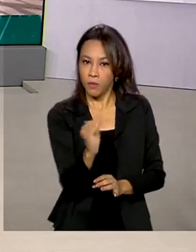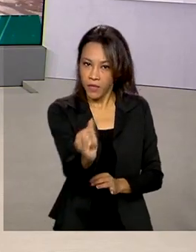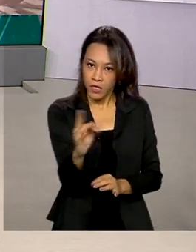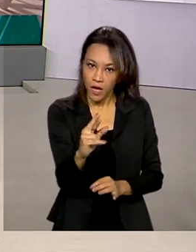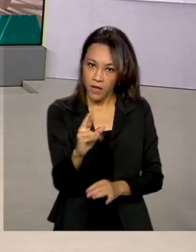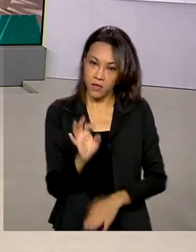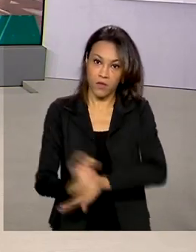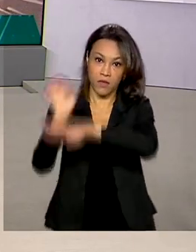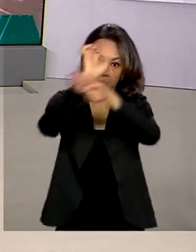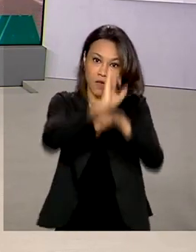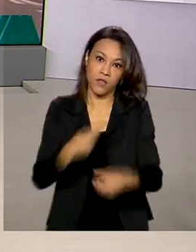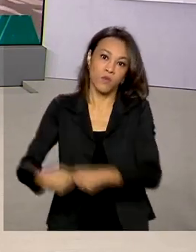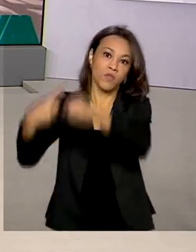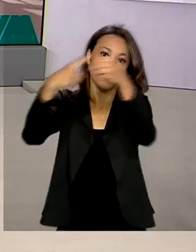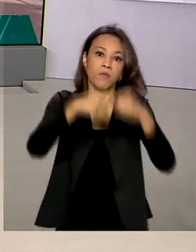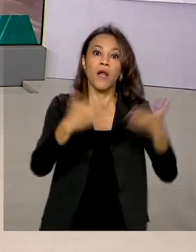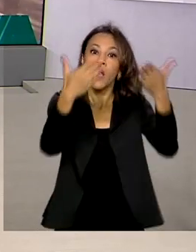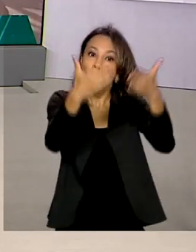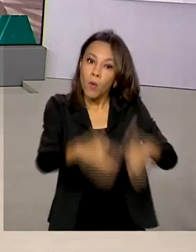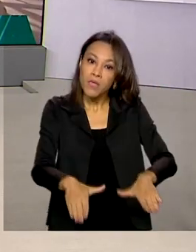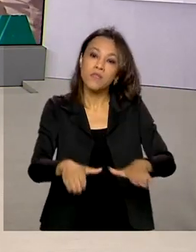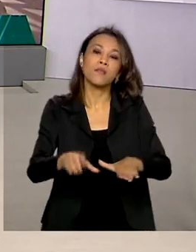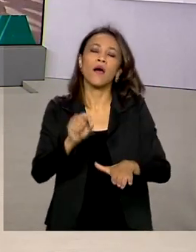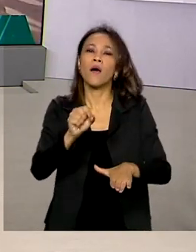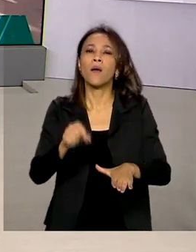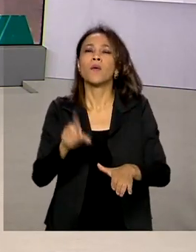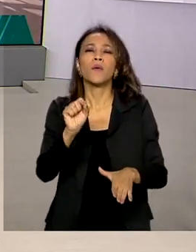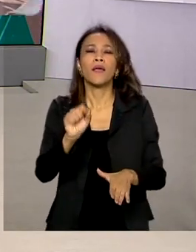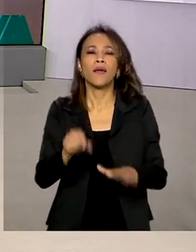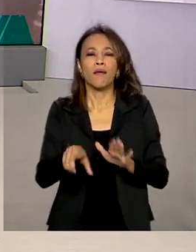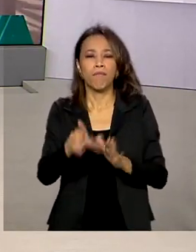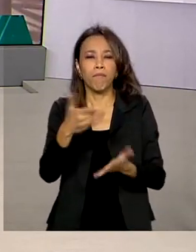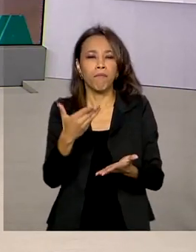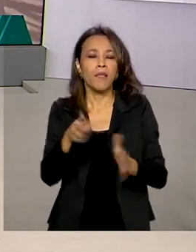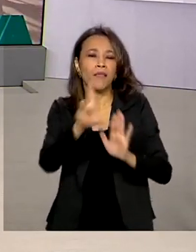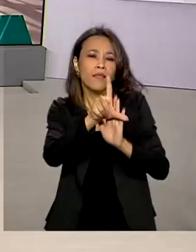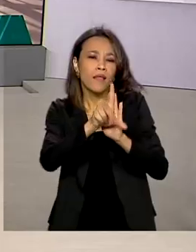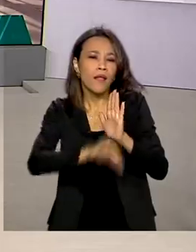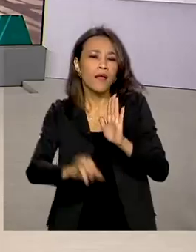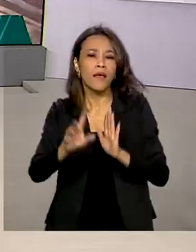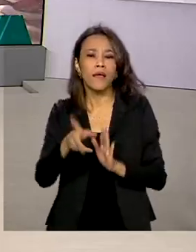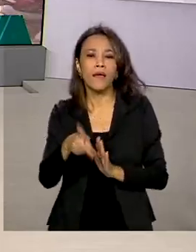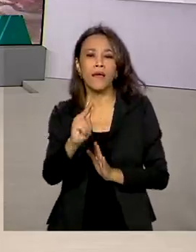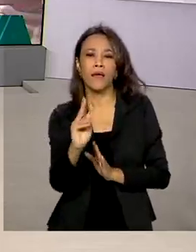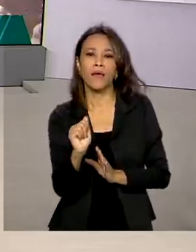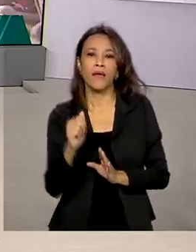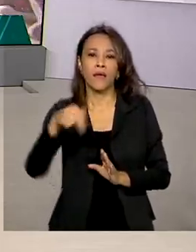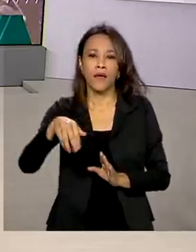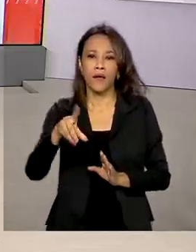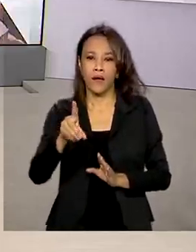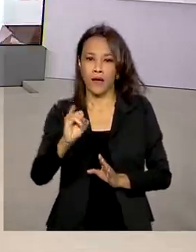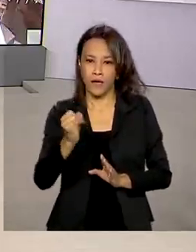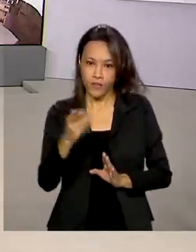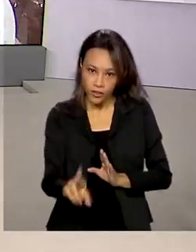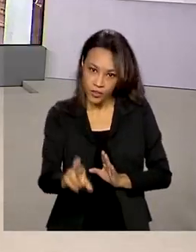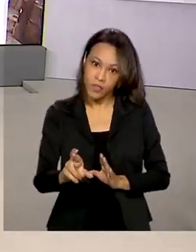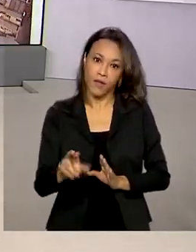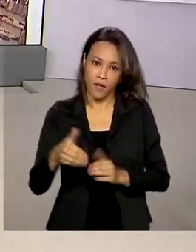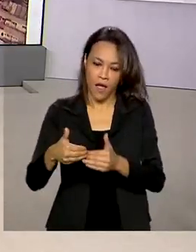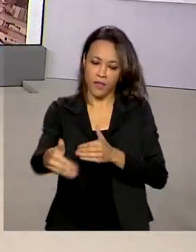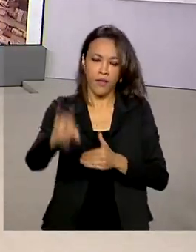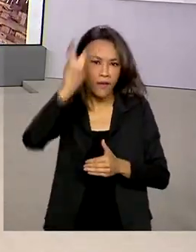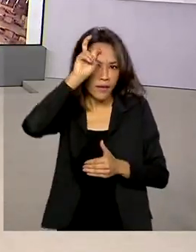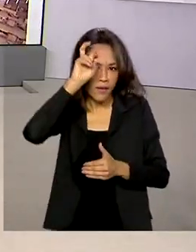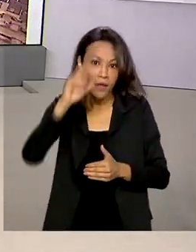municípios para compensar perdas da Lei Candir. A primeira parcela já deve ser depositada nesta quinta-feira. Outros 4